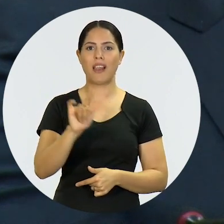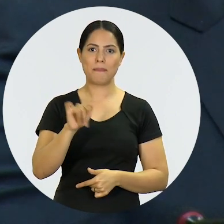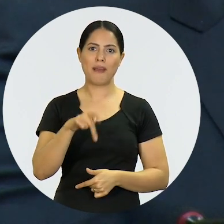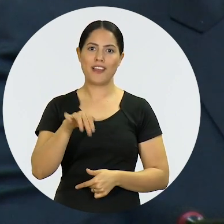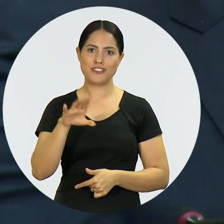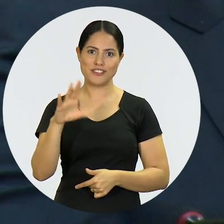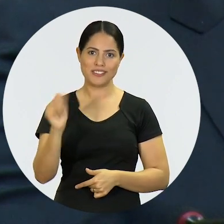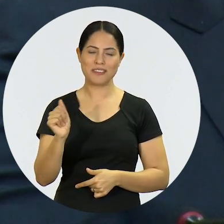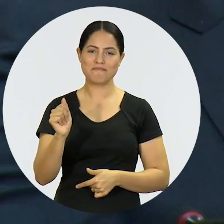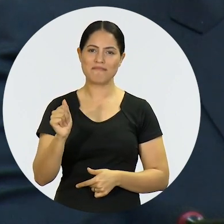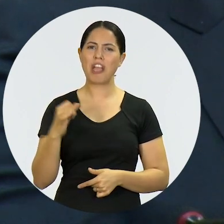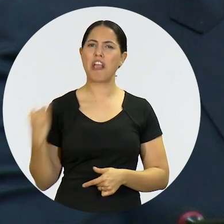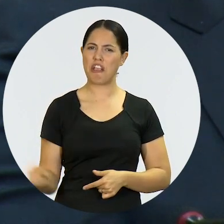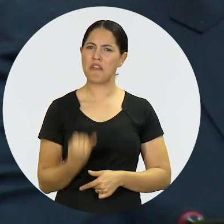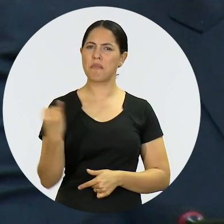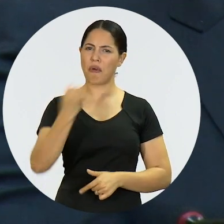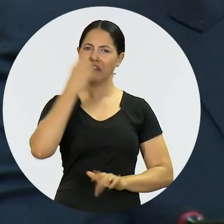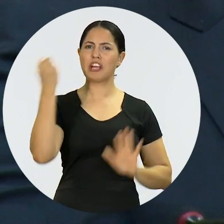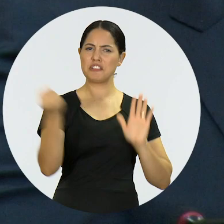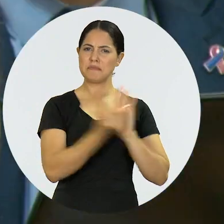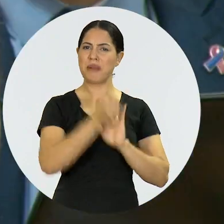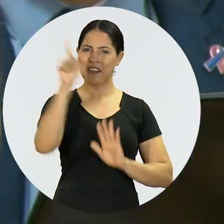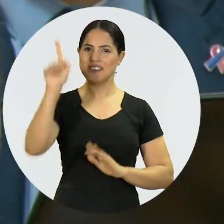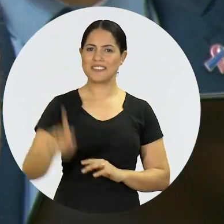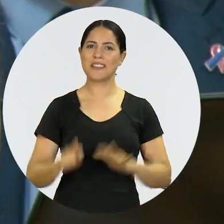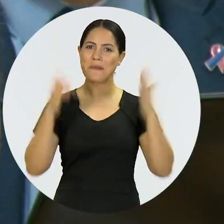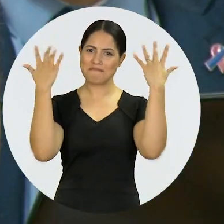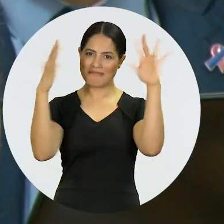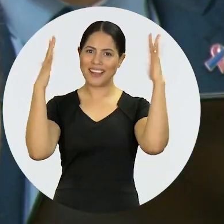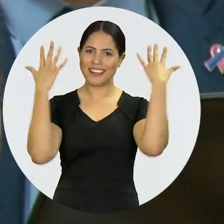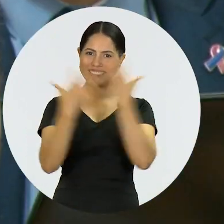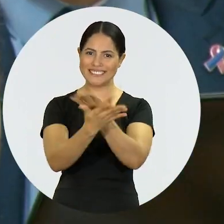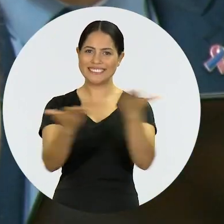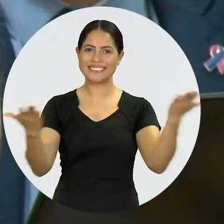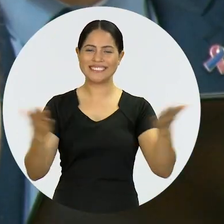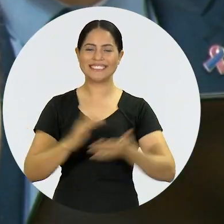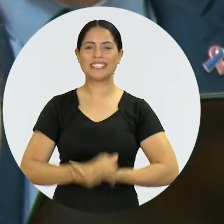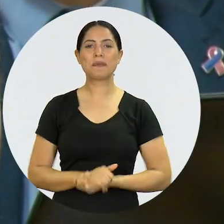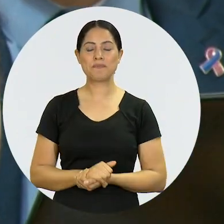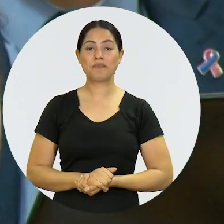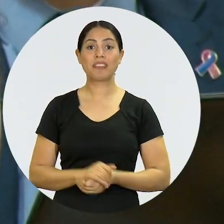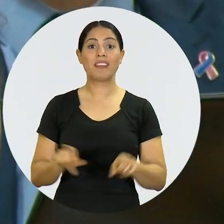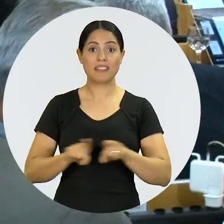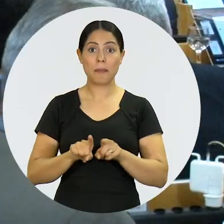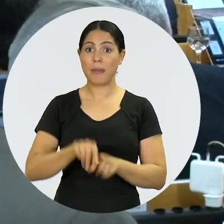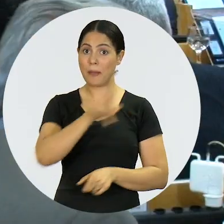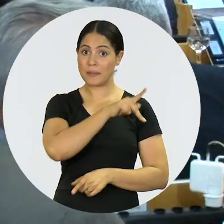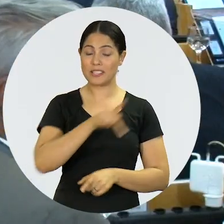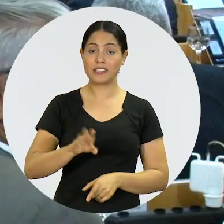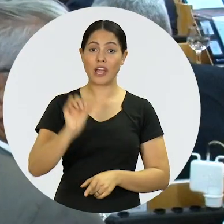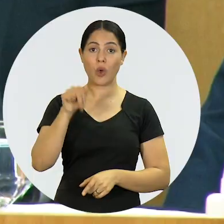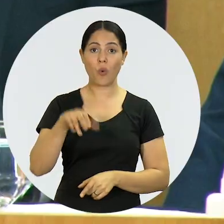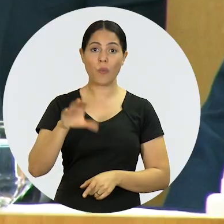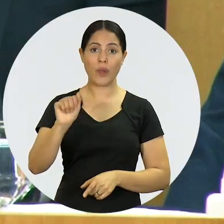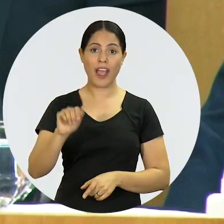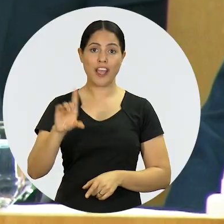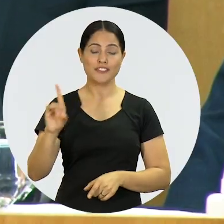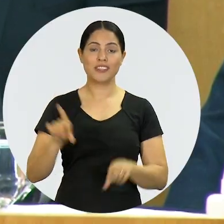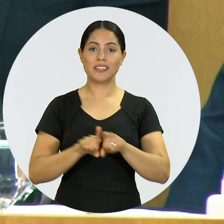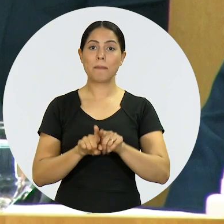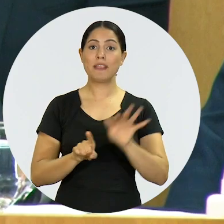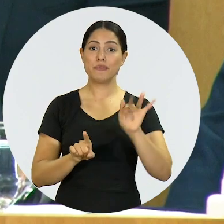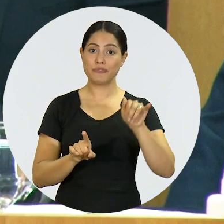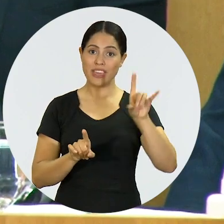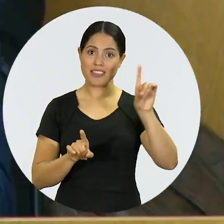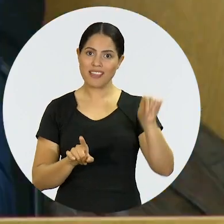Cláudio Lamacchia, porque essa foi a grande bandeira da sua gestão. Parabéns a todos vocês. O presidente da CONCAD